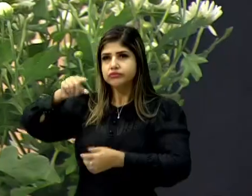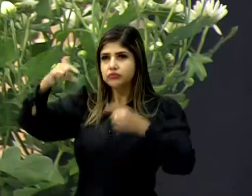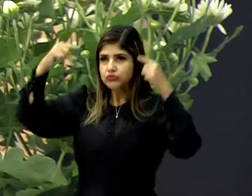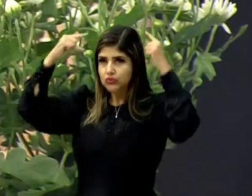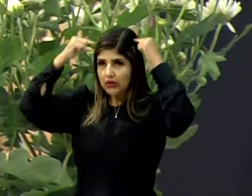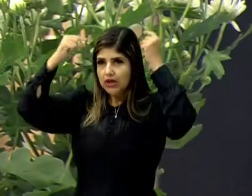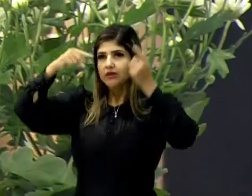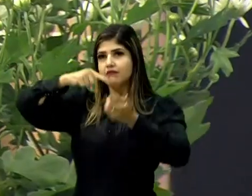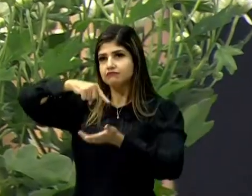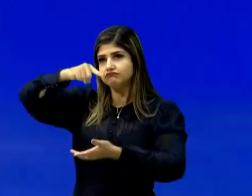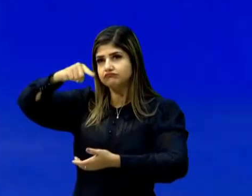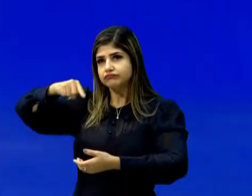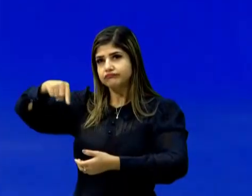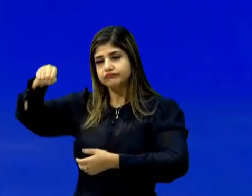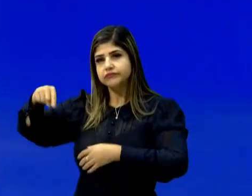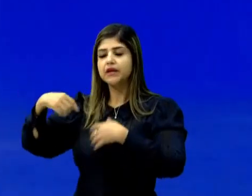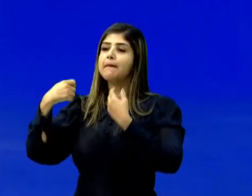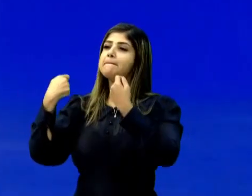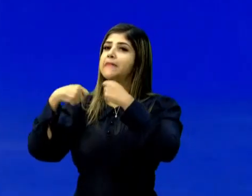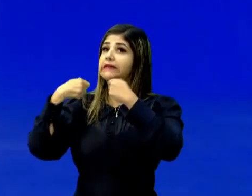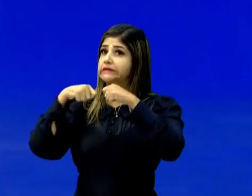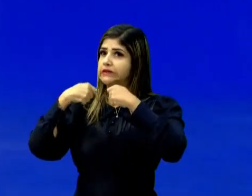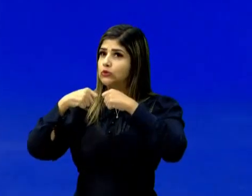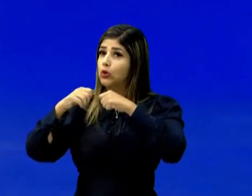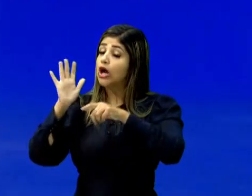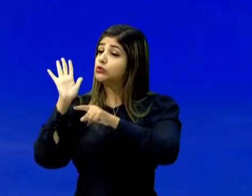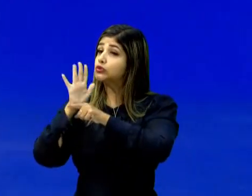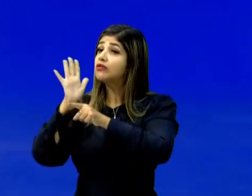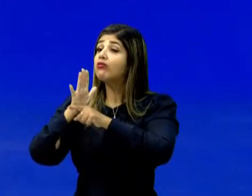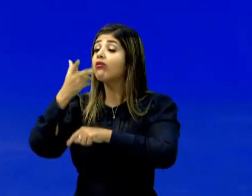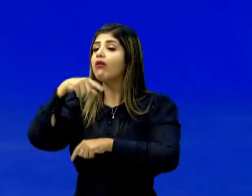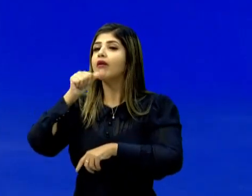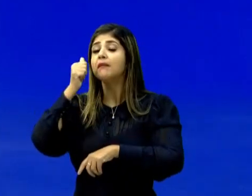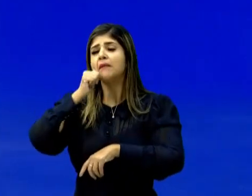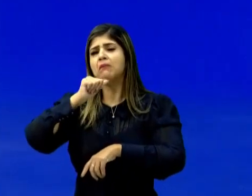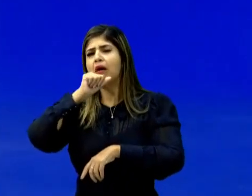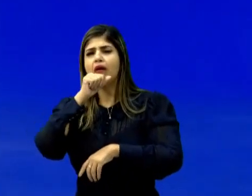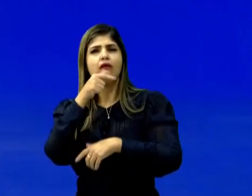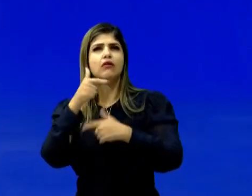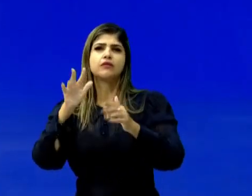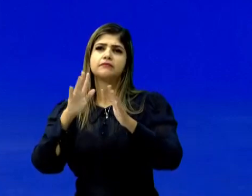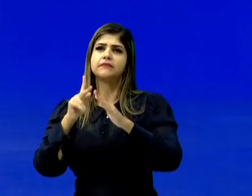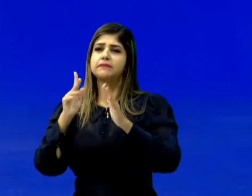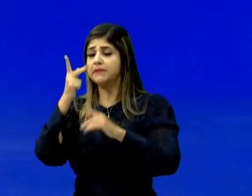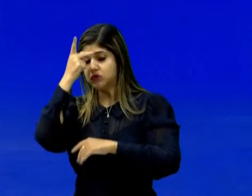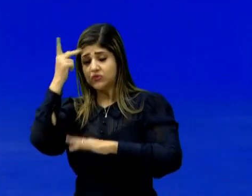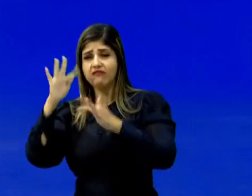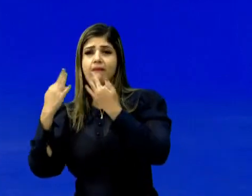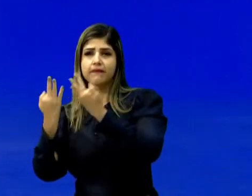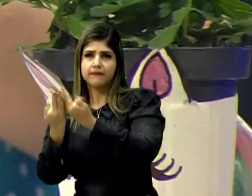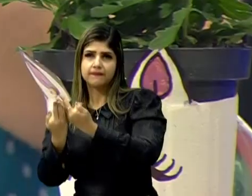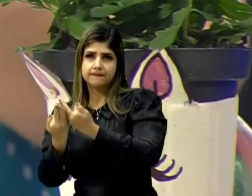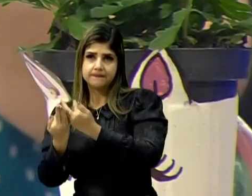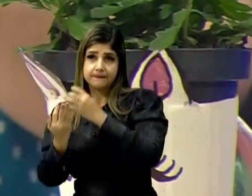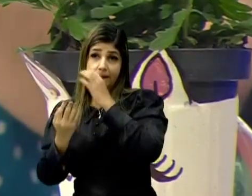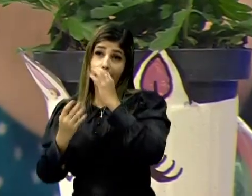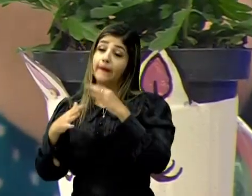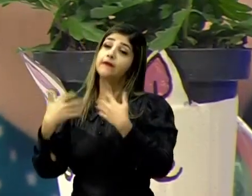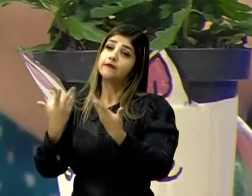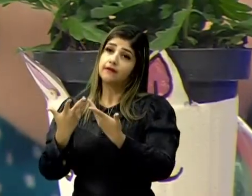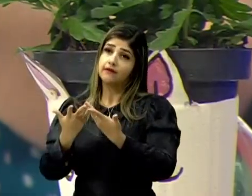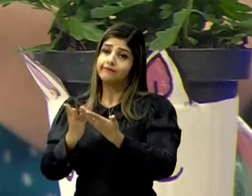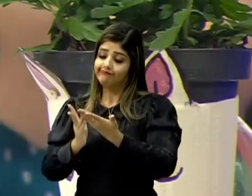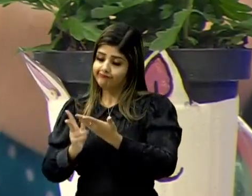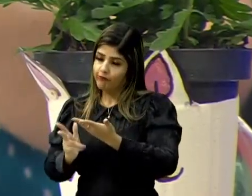vou cortar. Hoje vai precisar da mamãe, da ajuda da família, tá? Então eu cortei aqui para já estar iniciando, e aí a gente vai